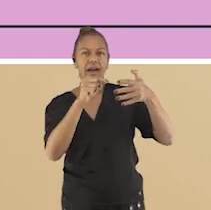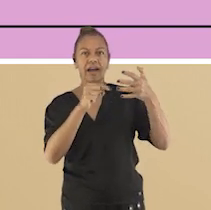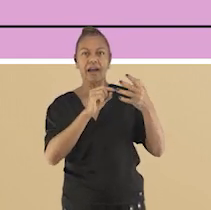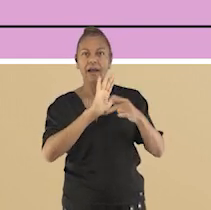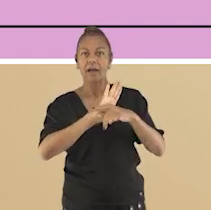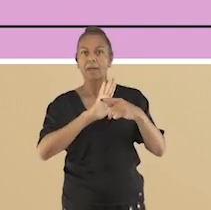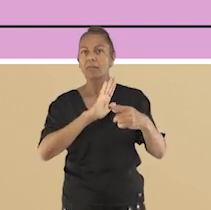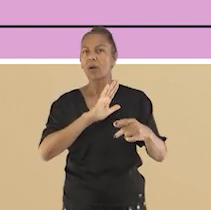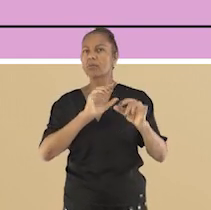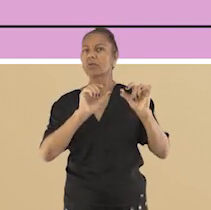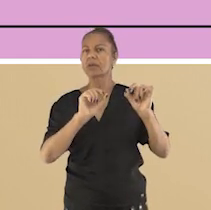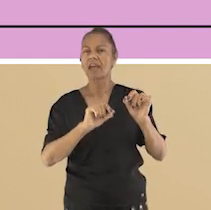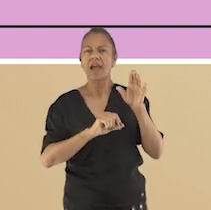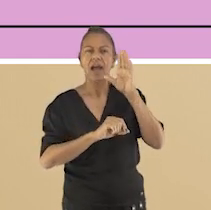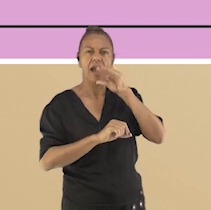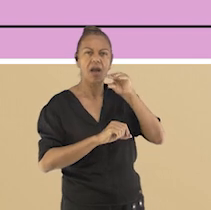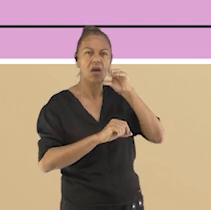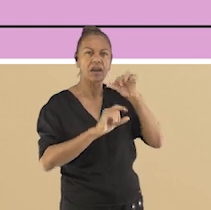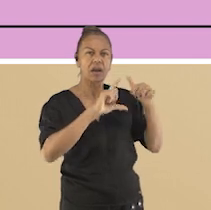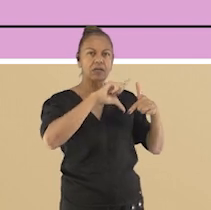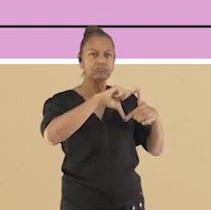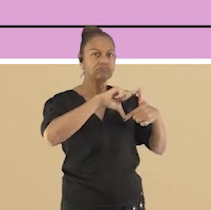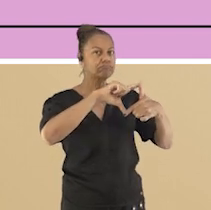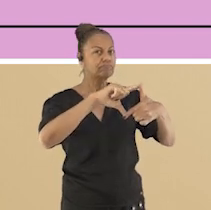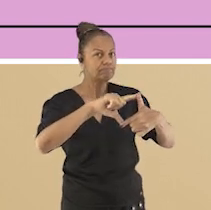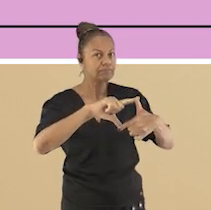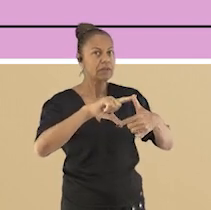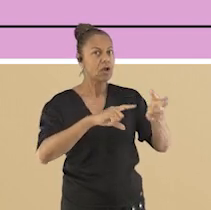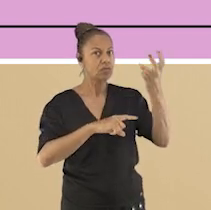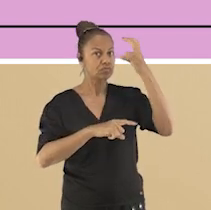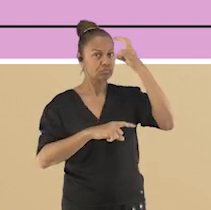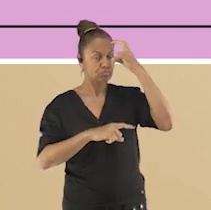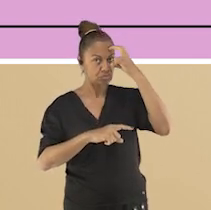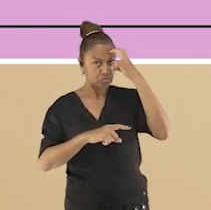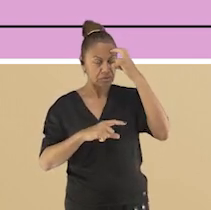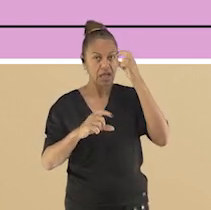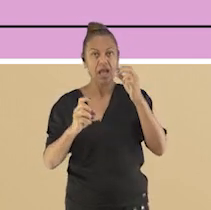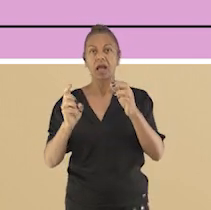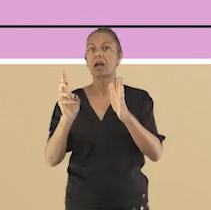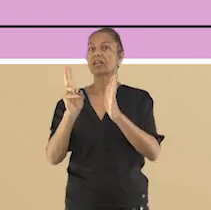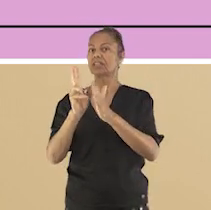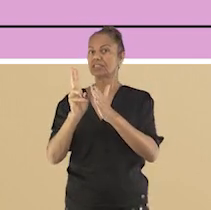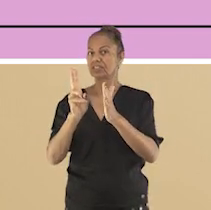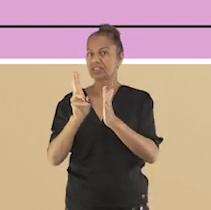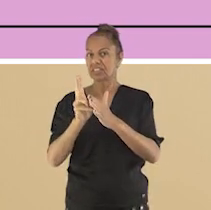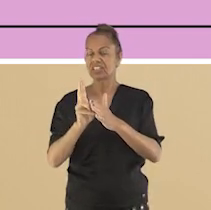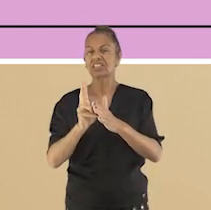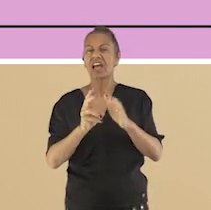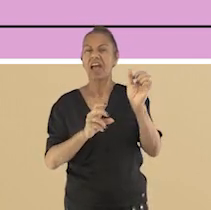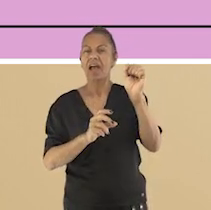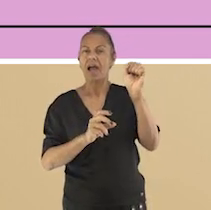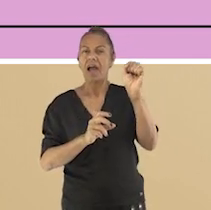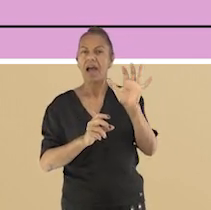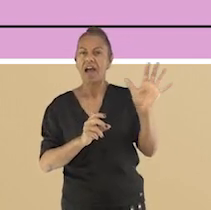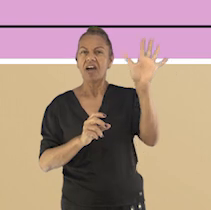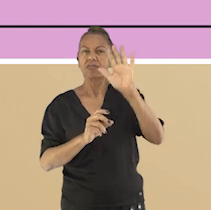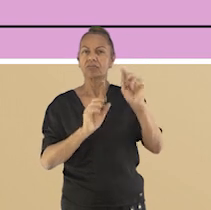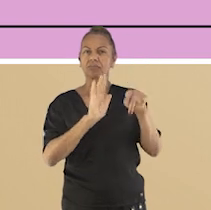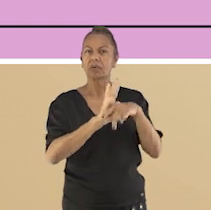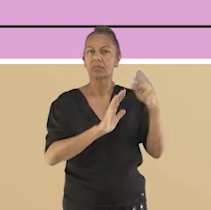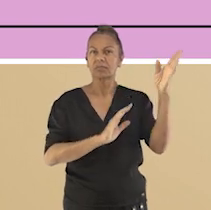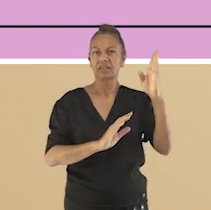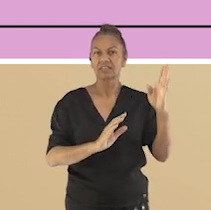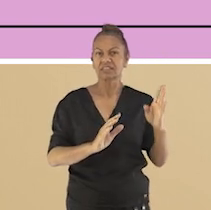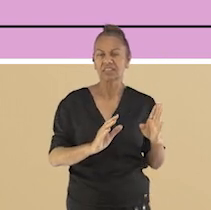culturas e religiosidade indígenas, afro-brasileiras, ciganas, entre outros. E o objetivo da aula é o seguinte,